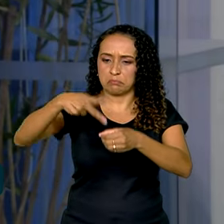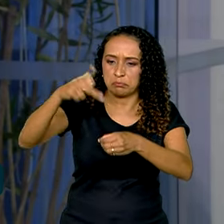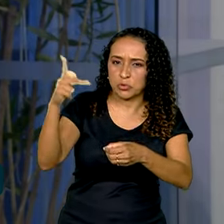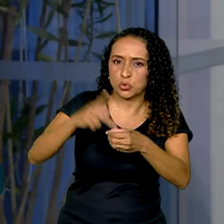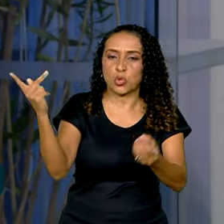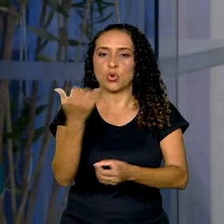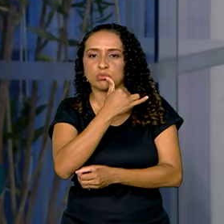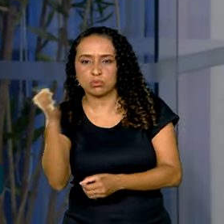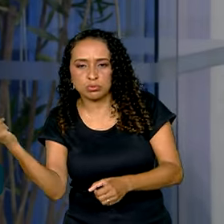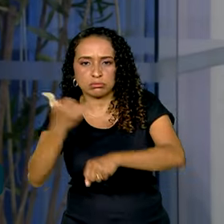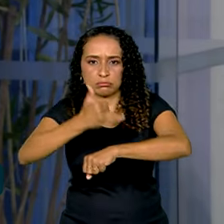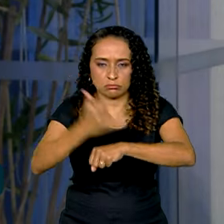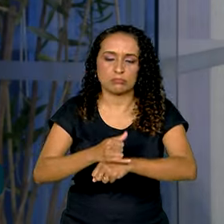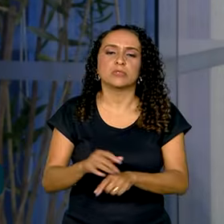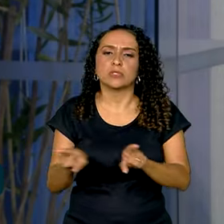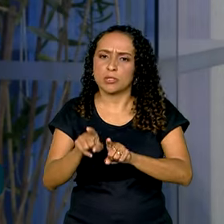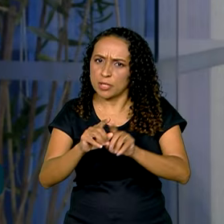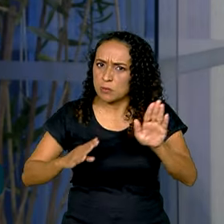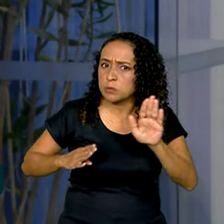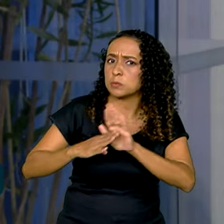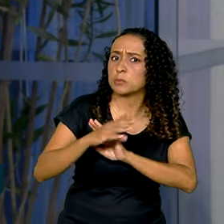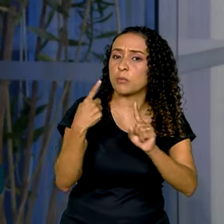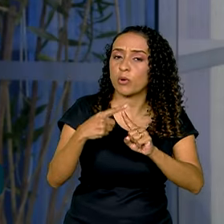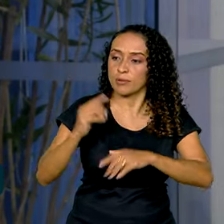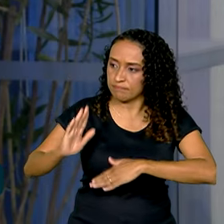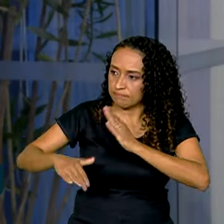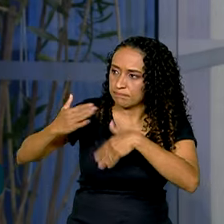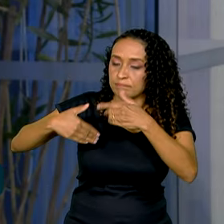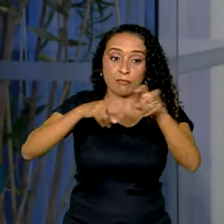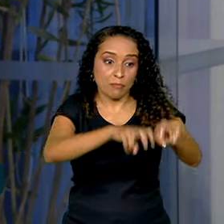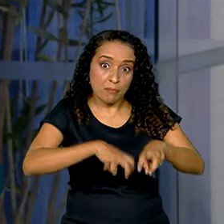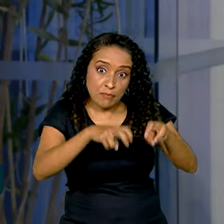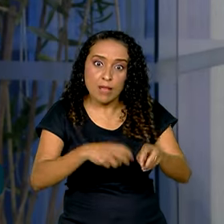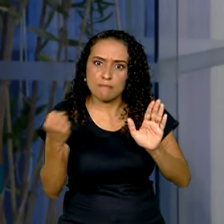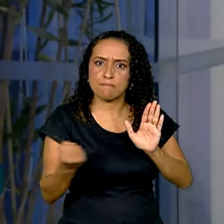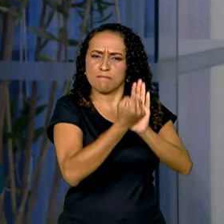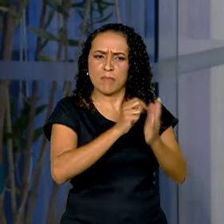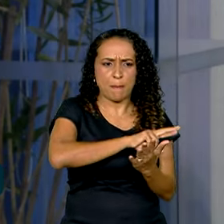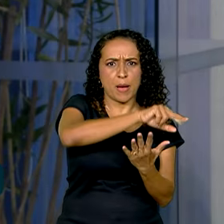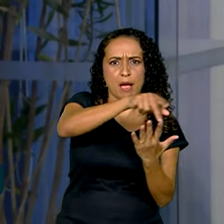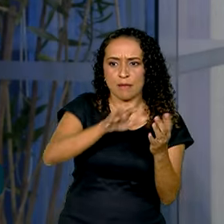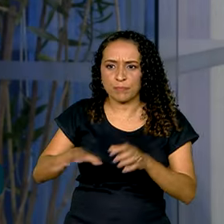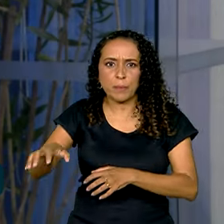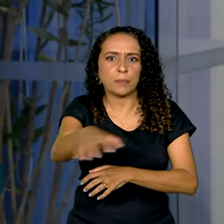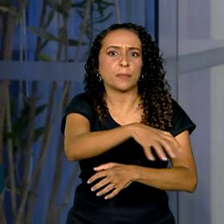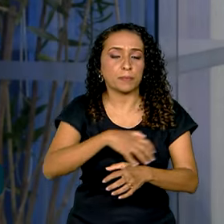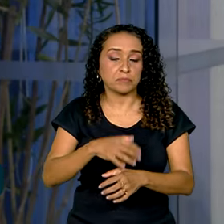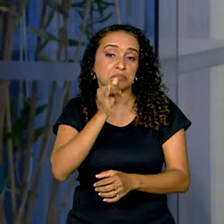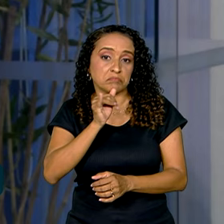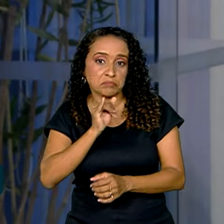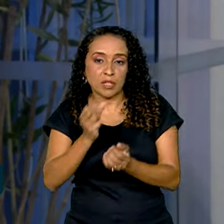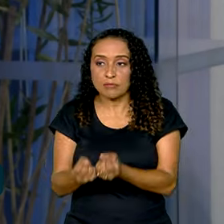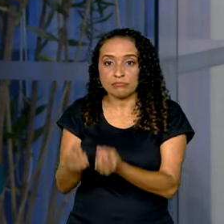e também minérios de ferro. Cresceu também por conta do crescimento da agropecuária, que impacta diversos outros setores, como as